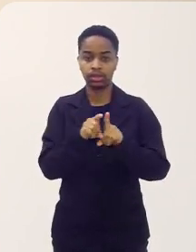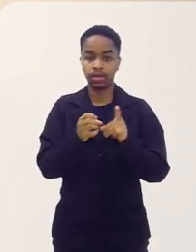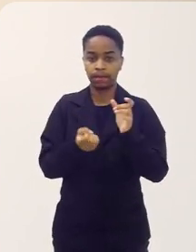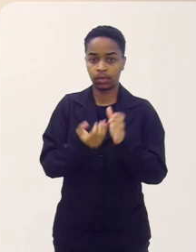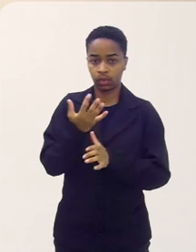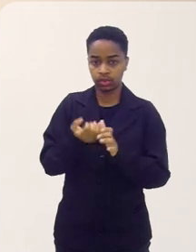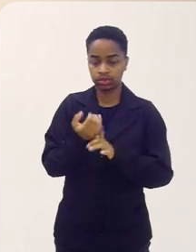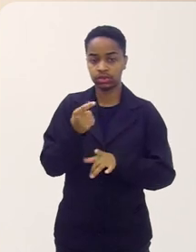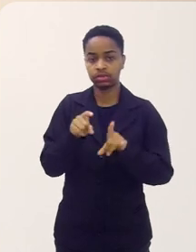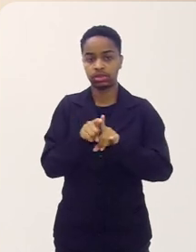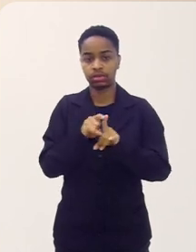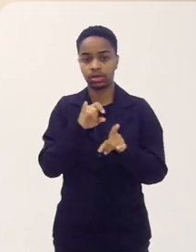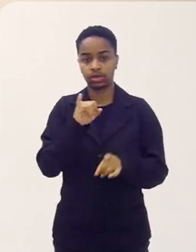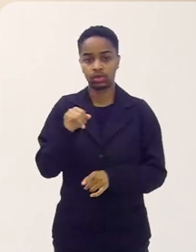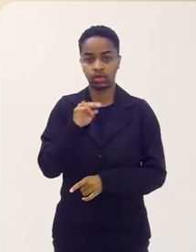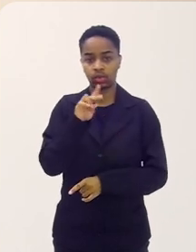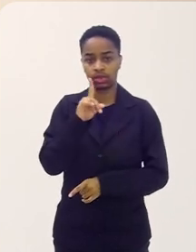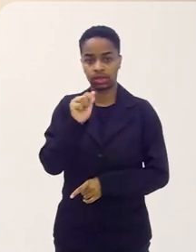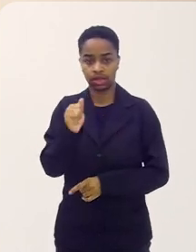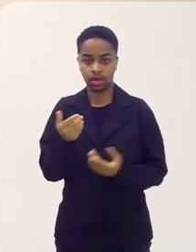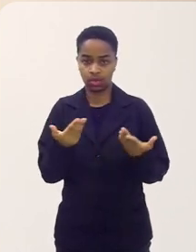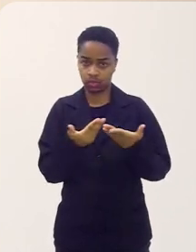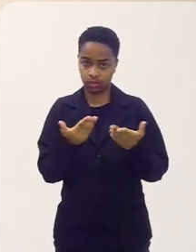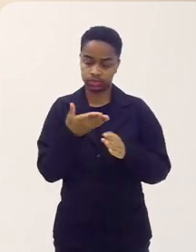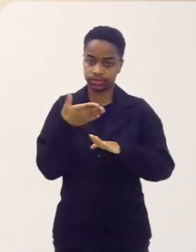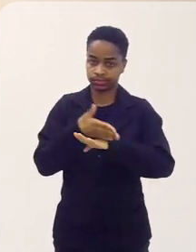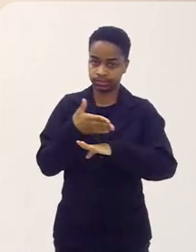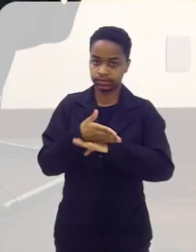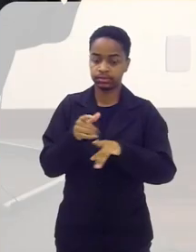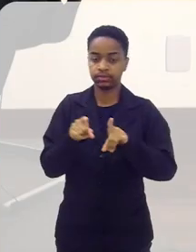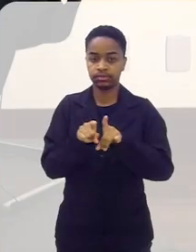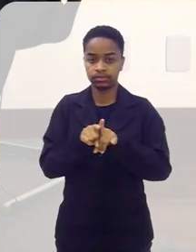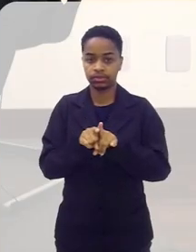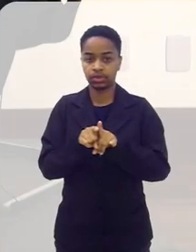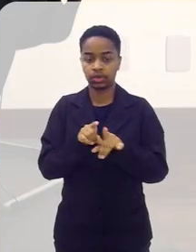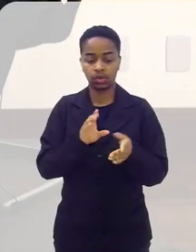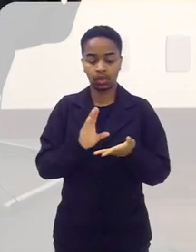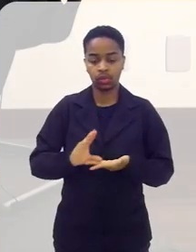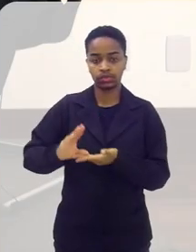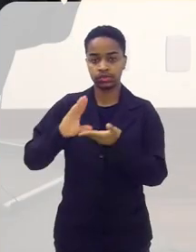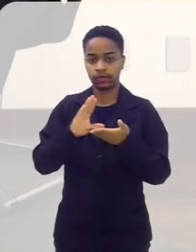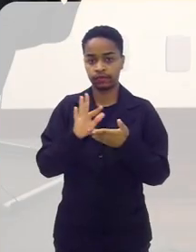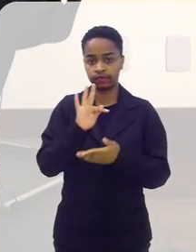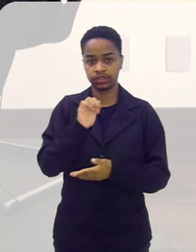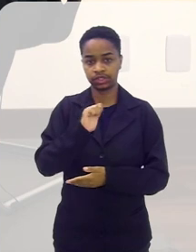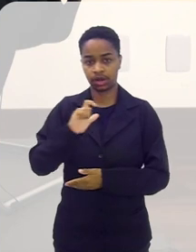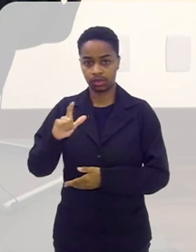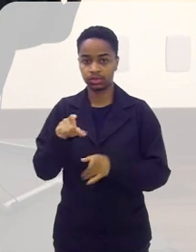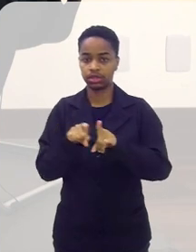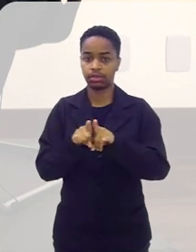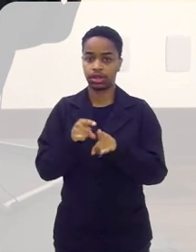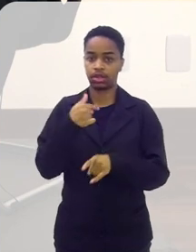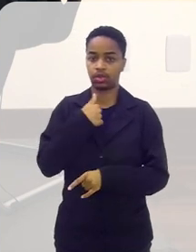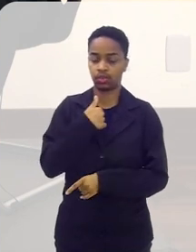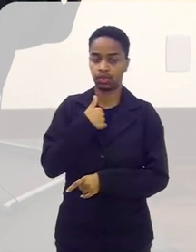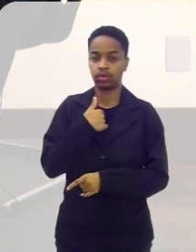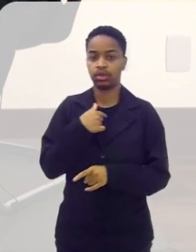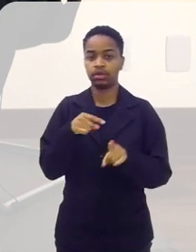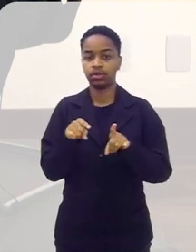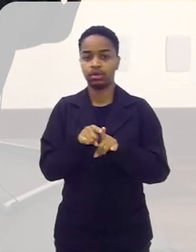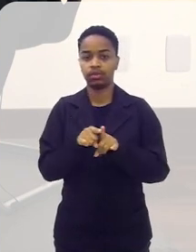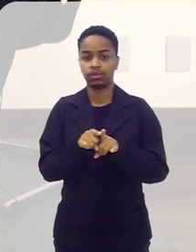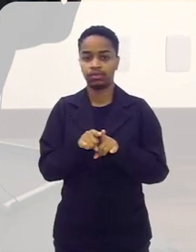produção, com o Rudá, que vai estar, inclusive, hoje, mais tarde lá. Temos o Quim, com o Conselho Fiscal, eu no Conselho Fiscal